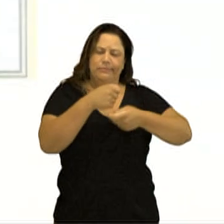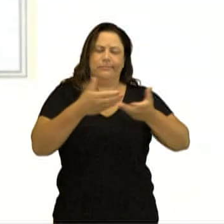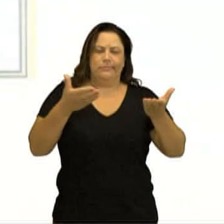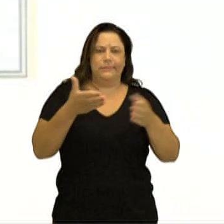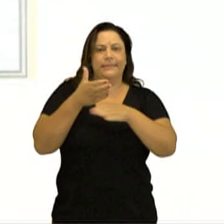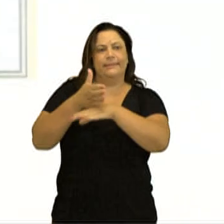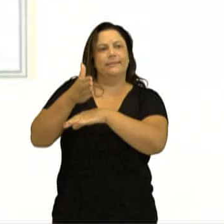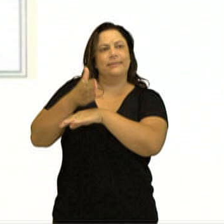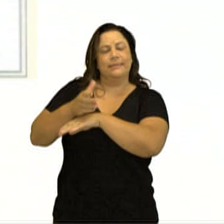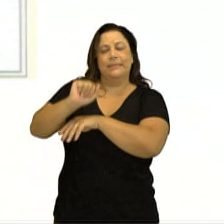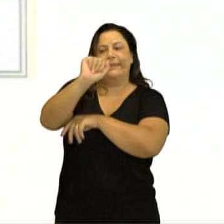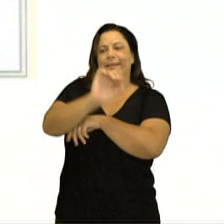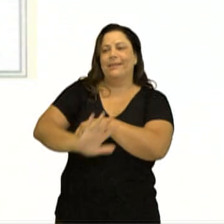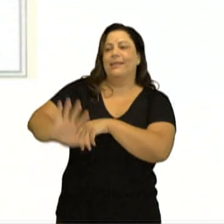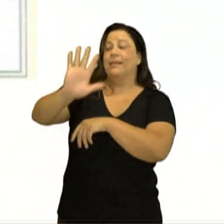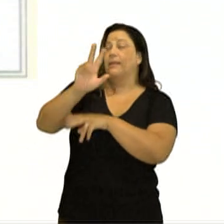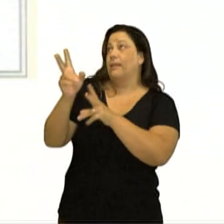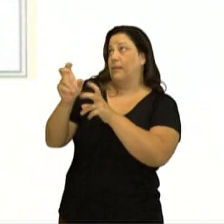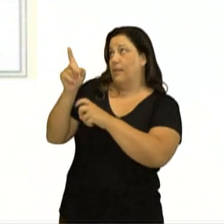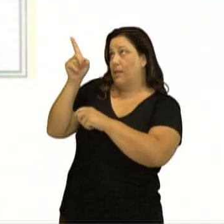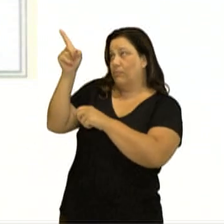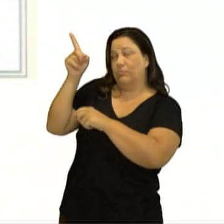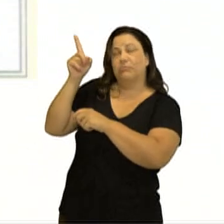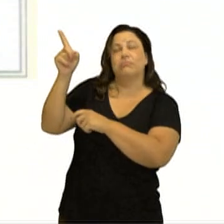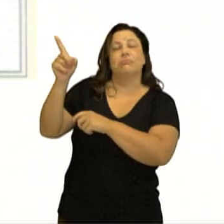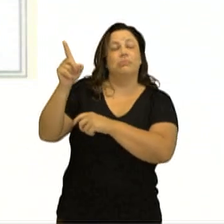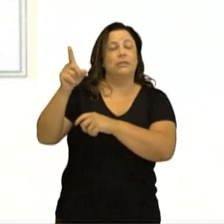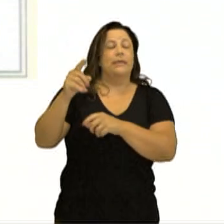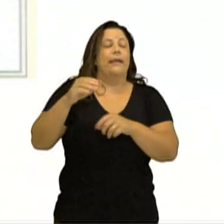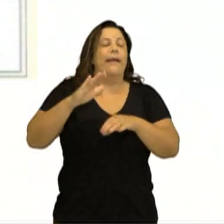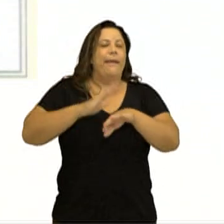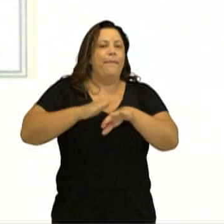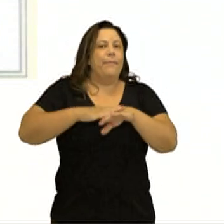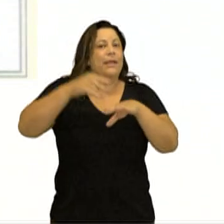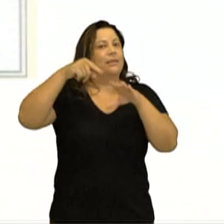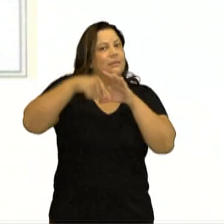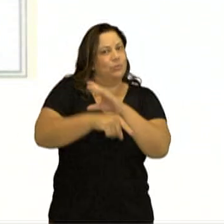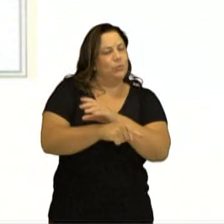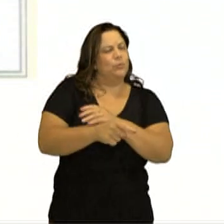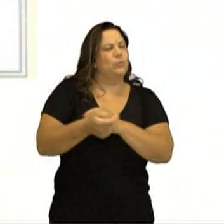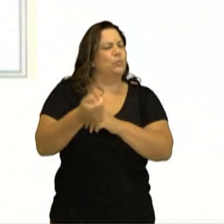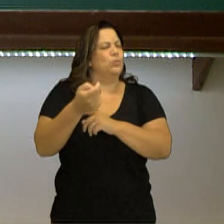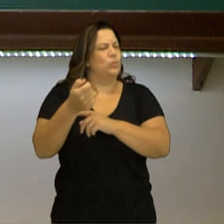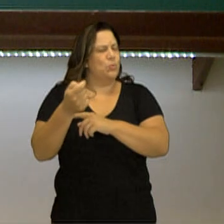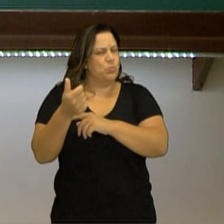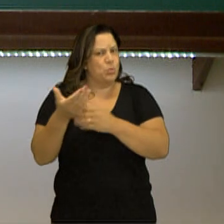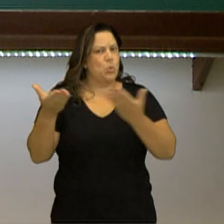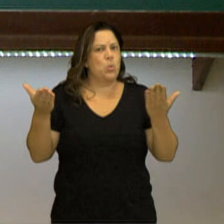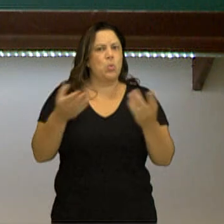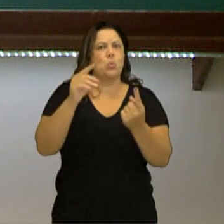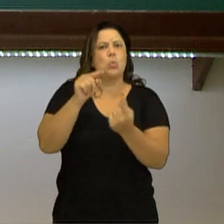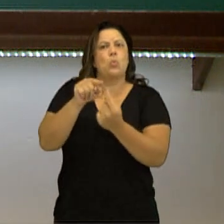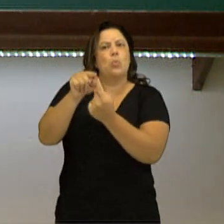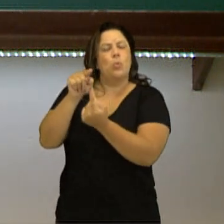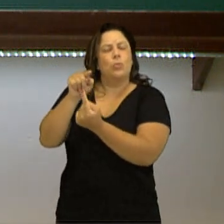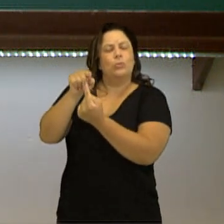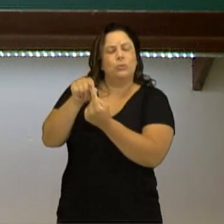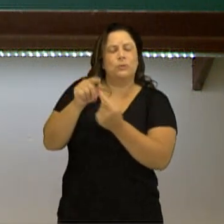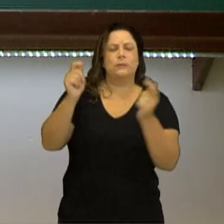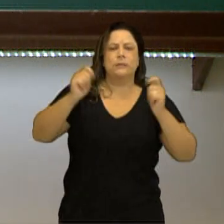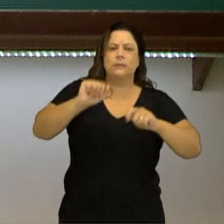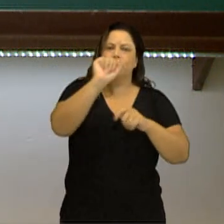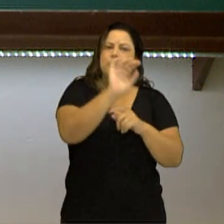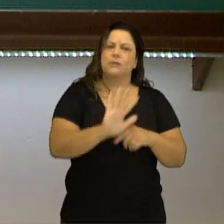Nesta imagem nós verificamos fluxos mais intensos e um pouco menos intensos, identificados pela imagem